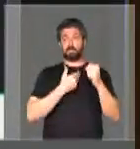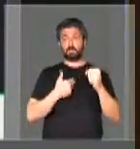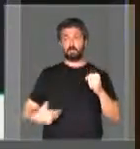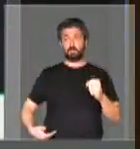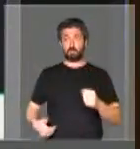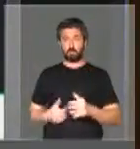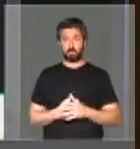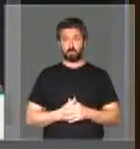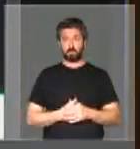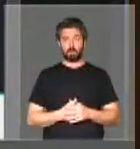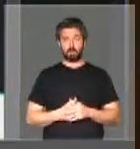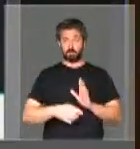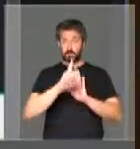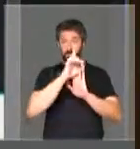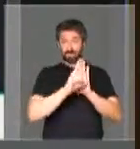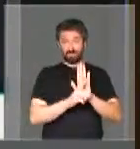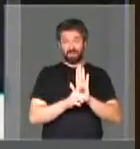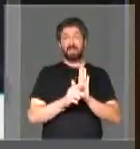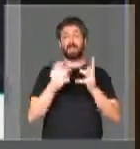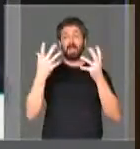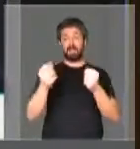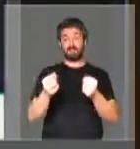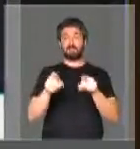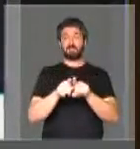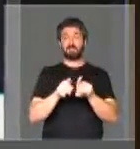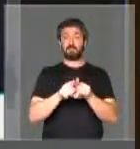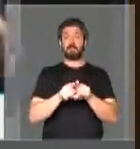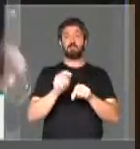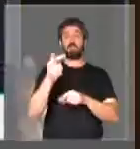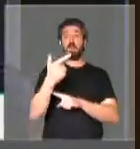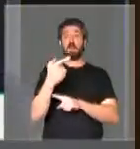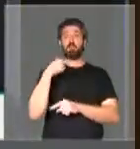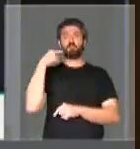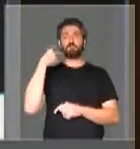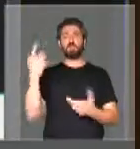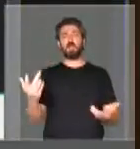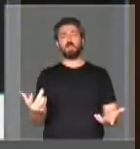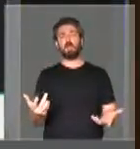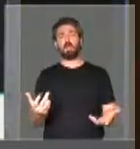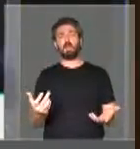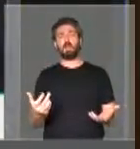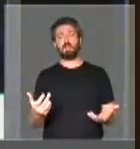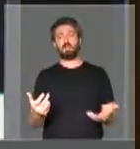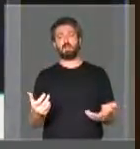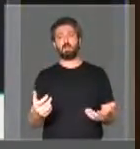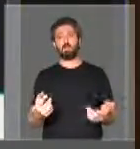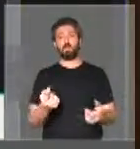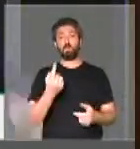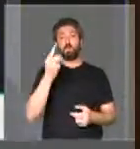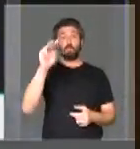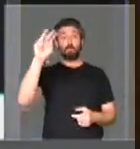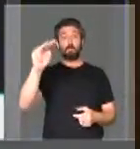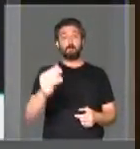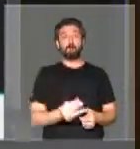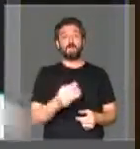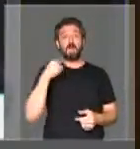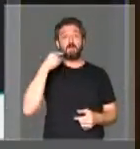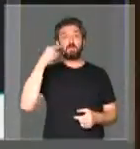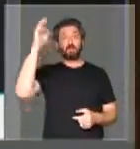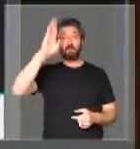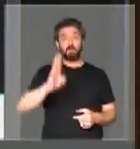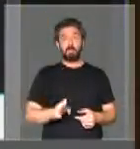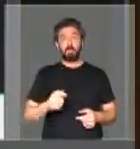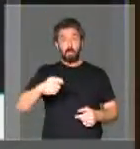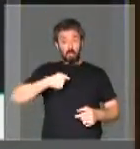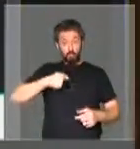pública. O decreto dá acesso a armas para advogados, mais de um milhão de advogados no Brasil.